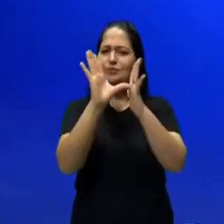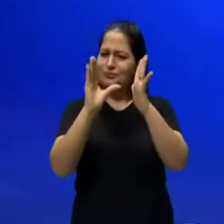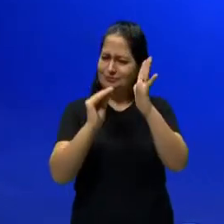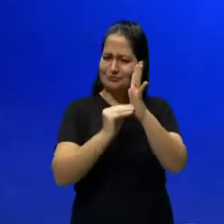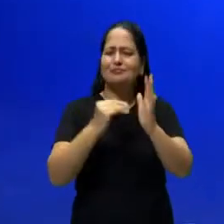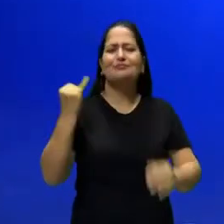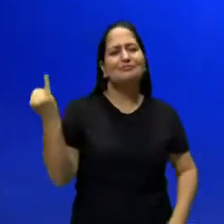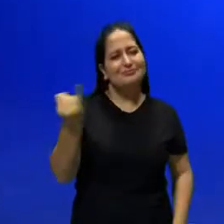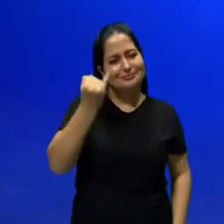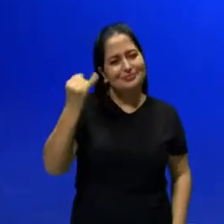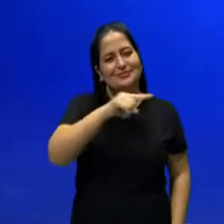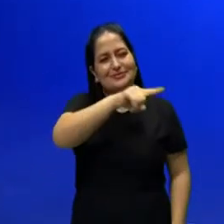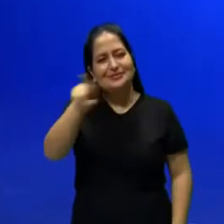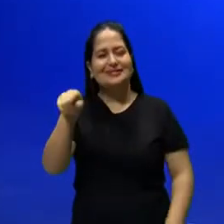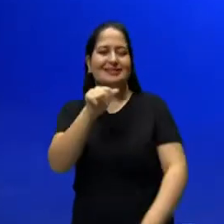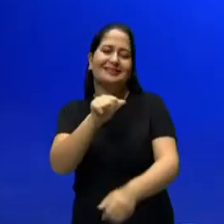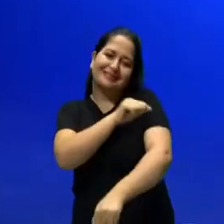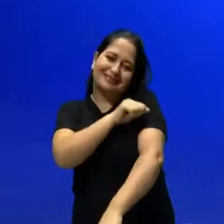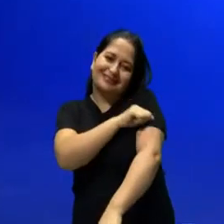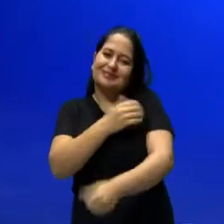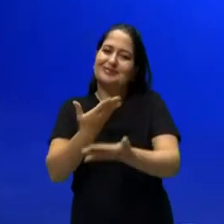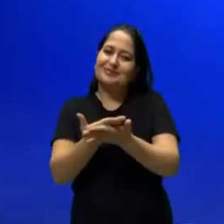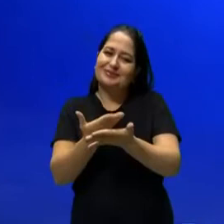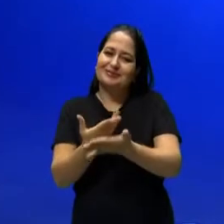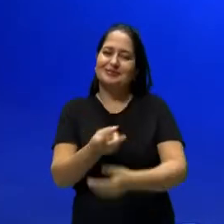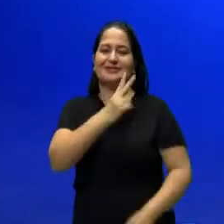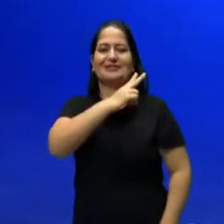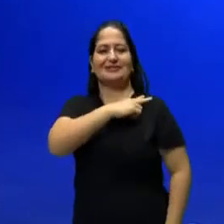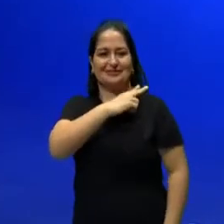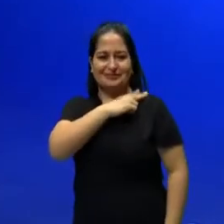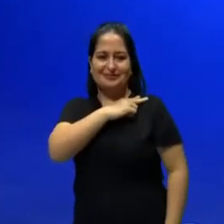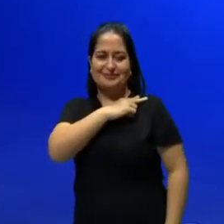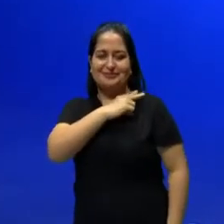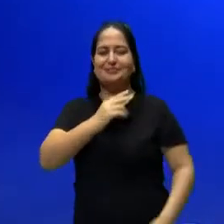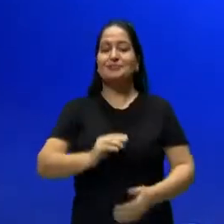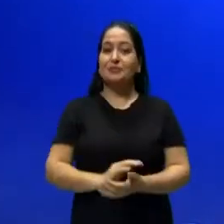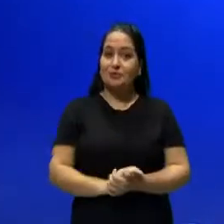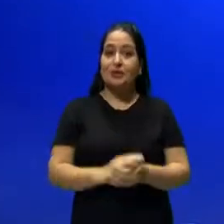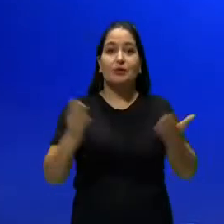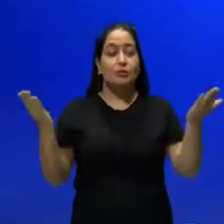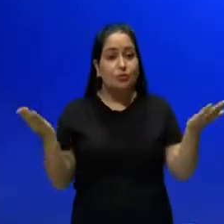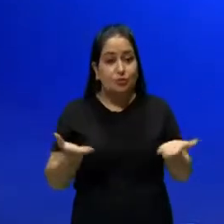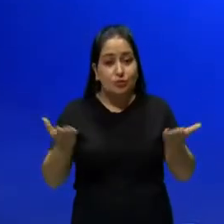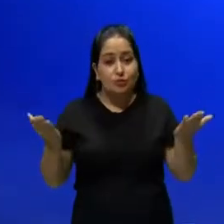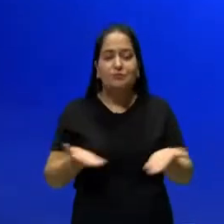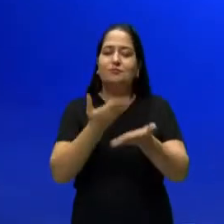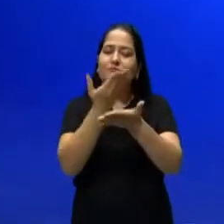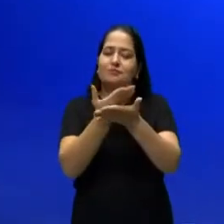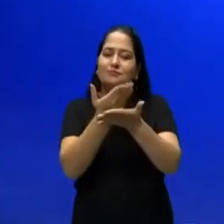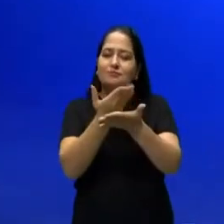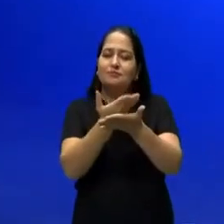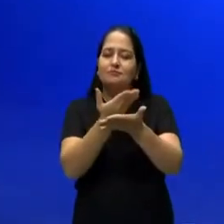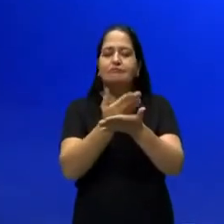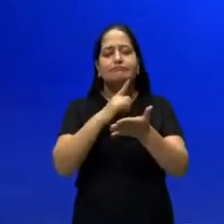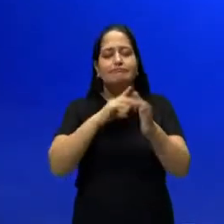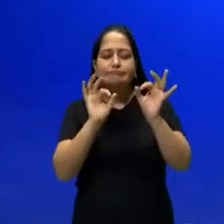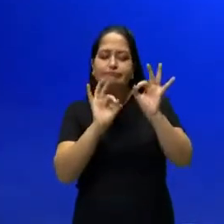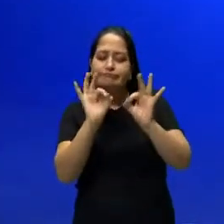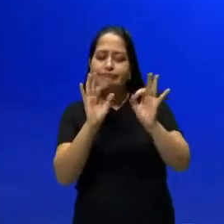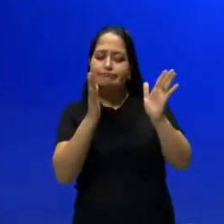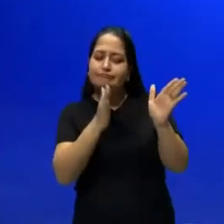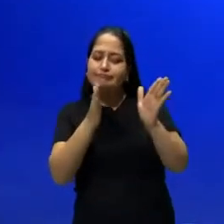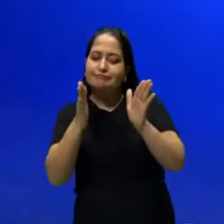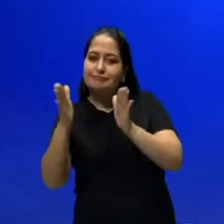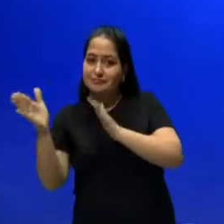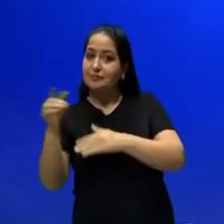para os estudantes da segunda série do Ensino Médio. Na nossa aula de hoje, então, ela está organizada da seguinte